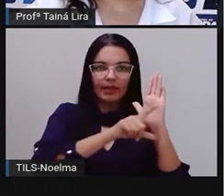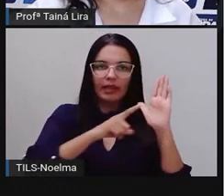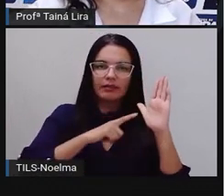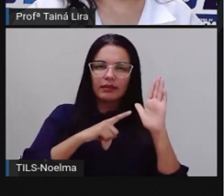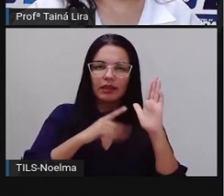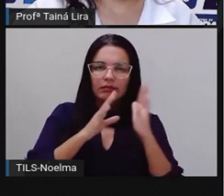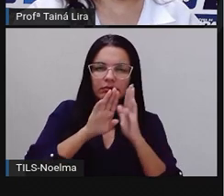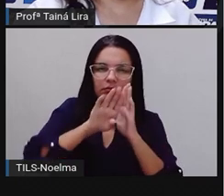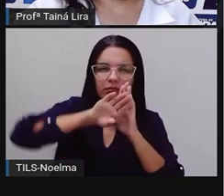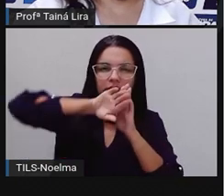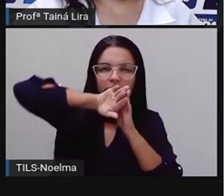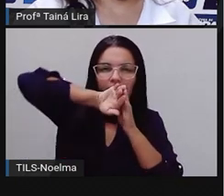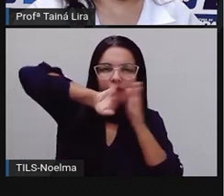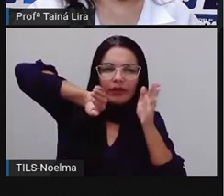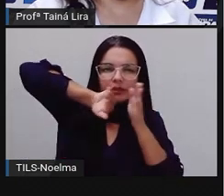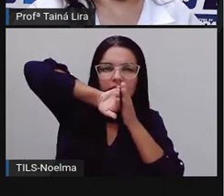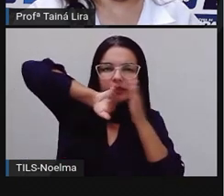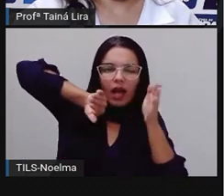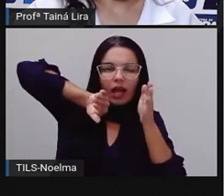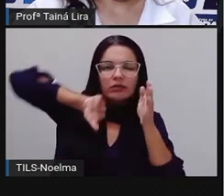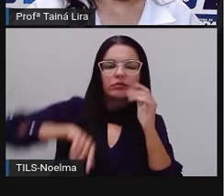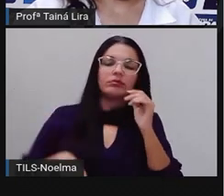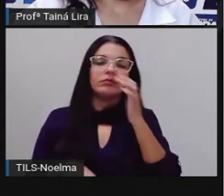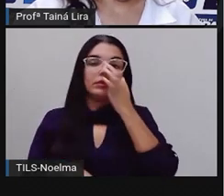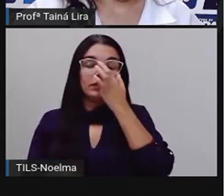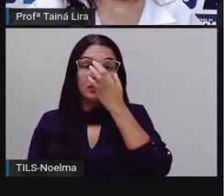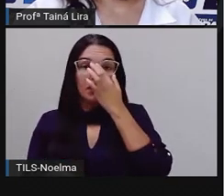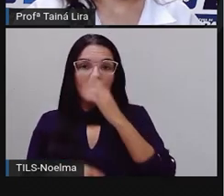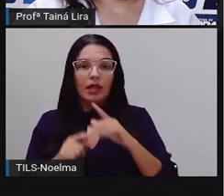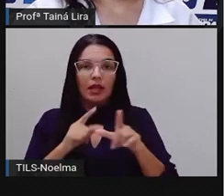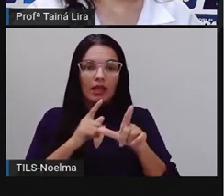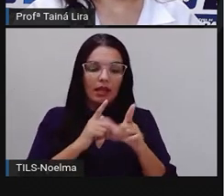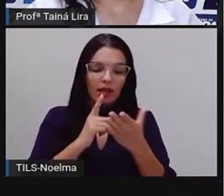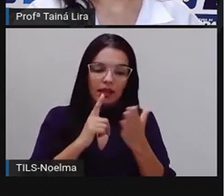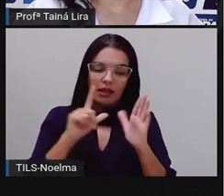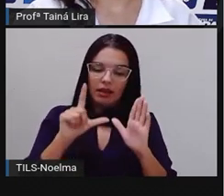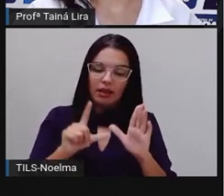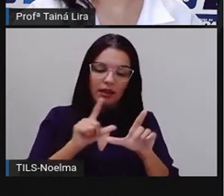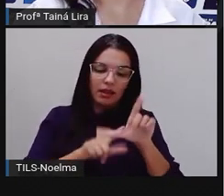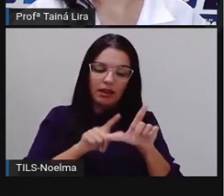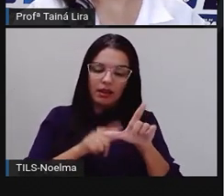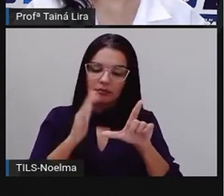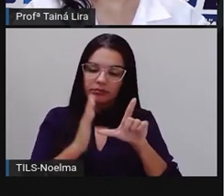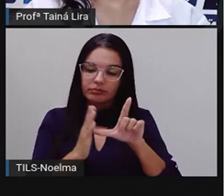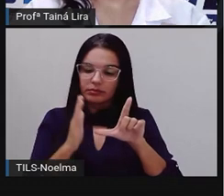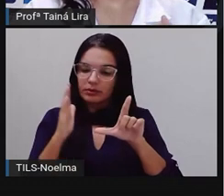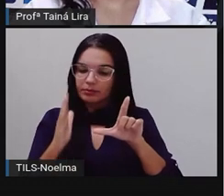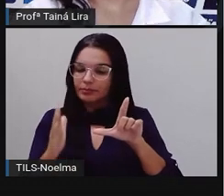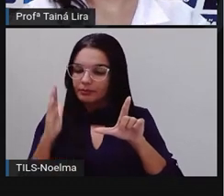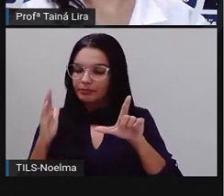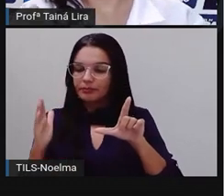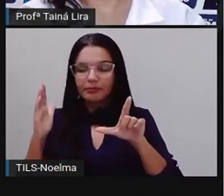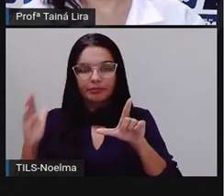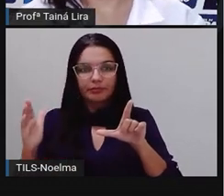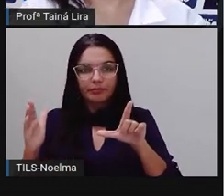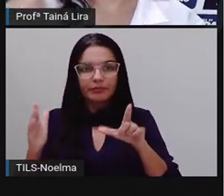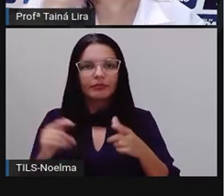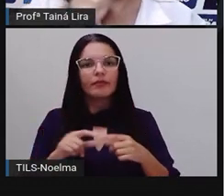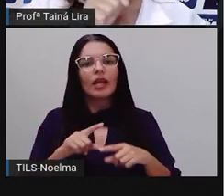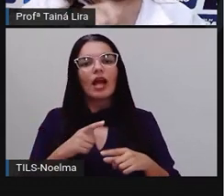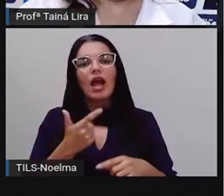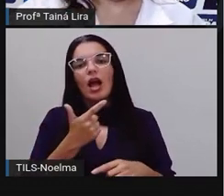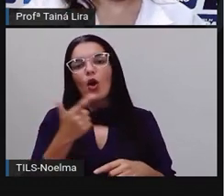afastamento, aqui tem um espaçozinho, ó, entre uma letra e outra, que é provocado, né, justamente por essa questão, que nós